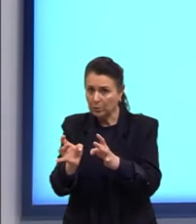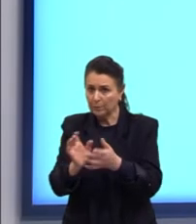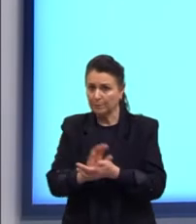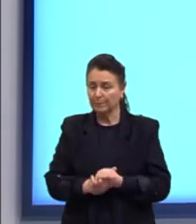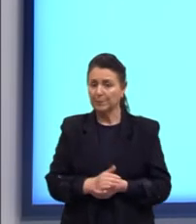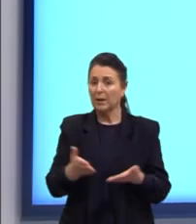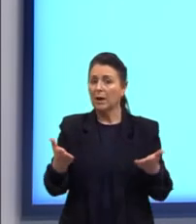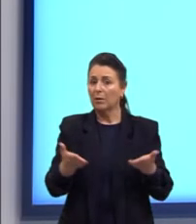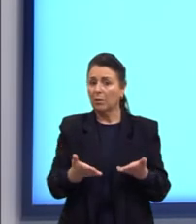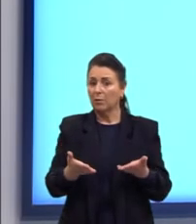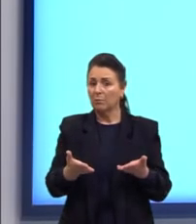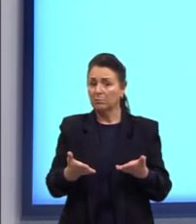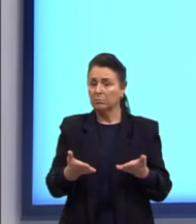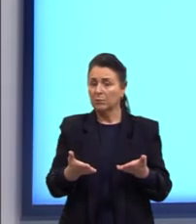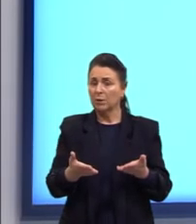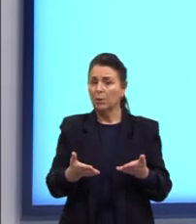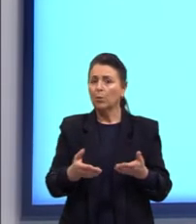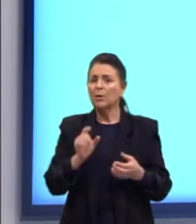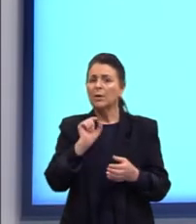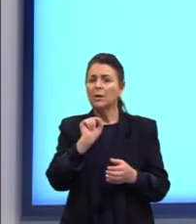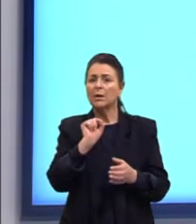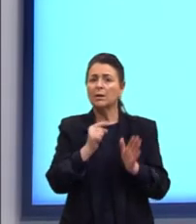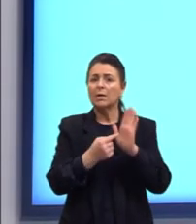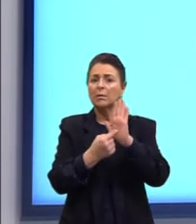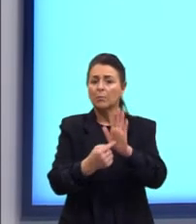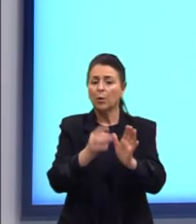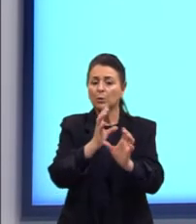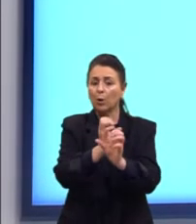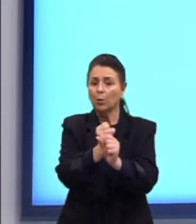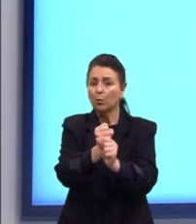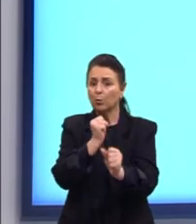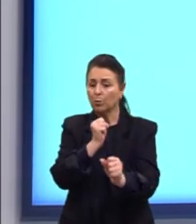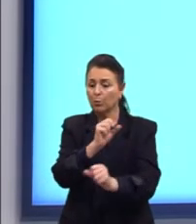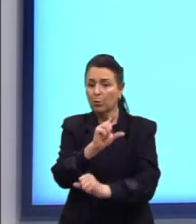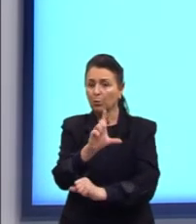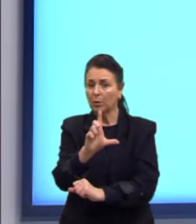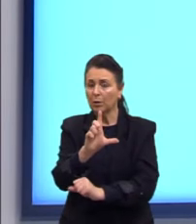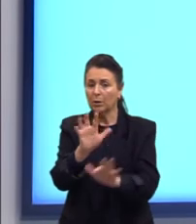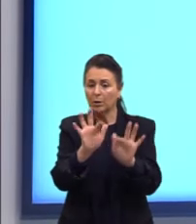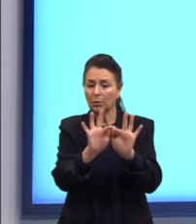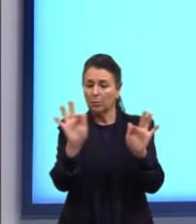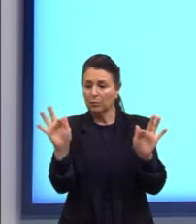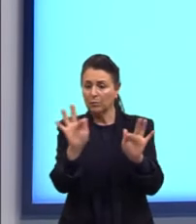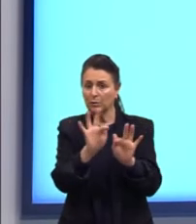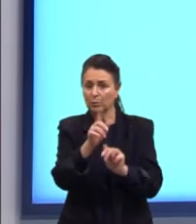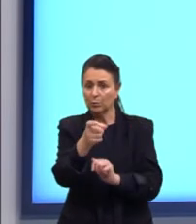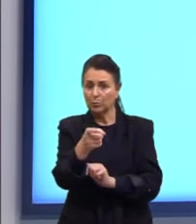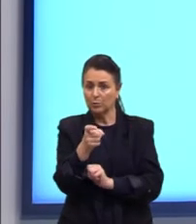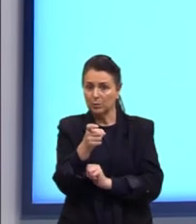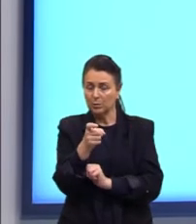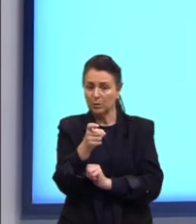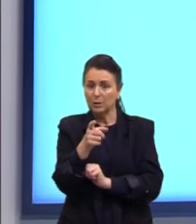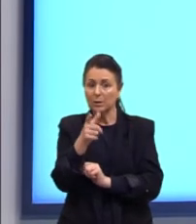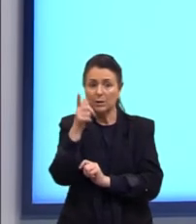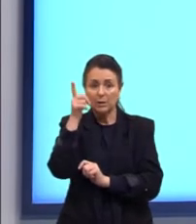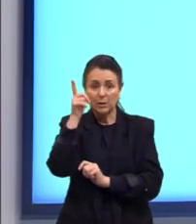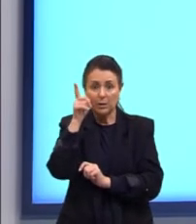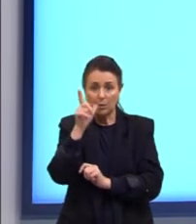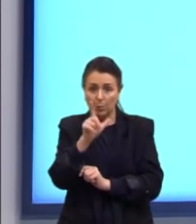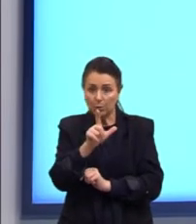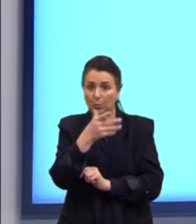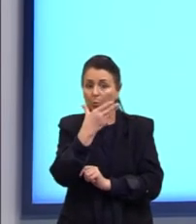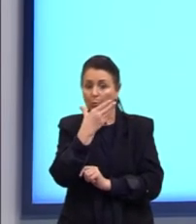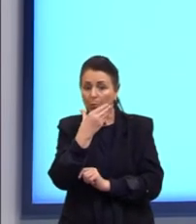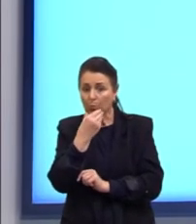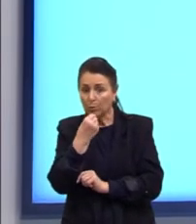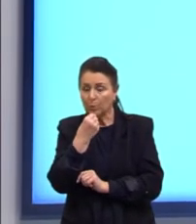Qual é a expressão que determinou o lucro L em função de X obtido por esse produtor